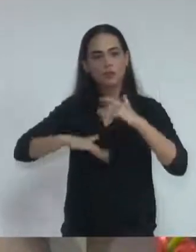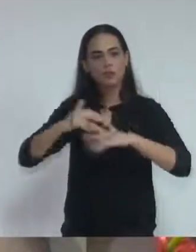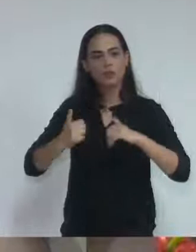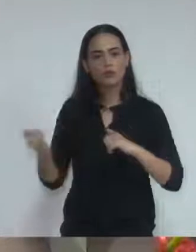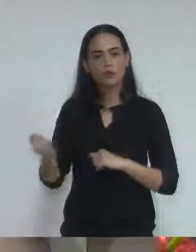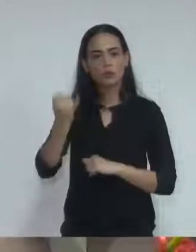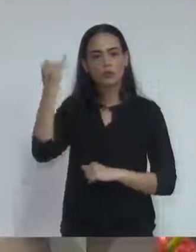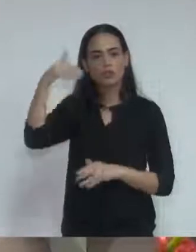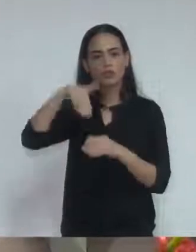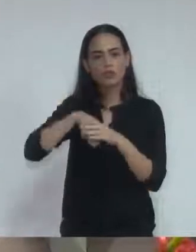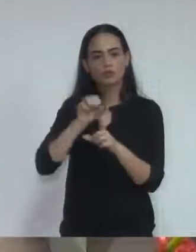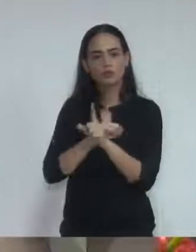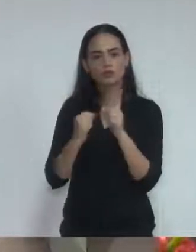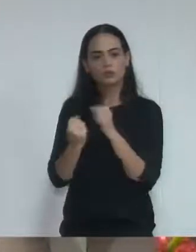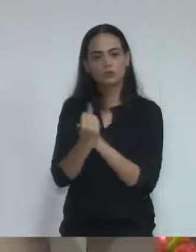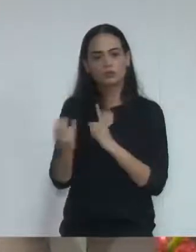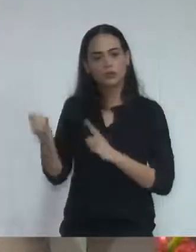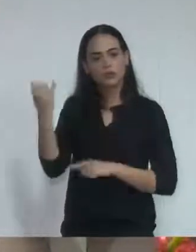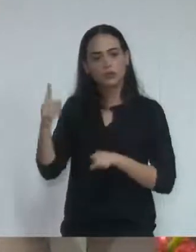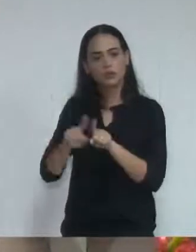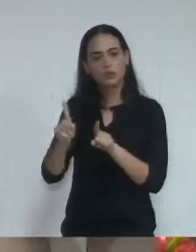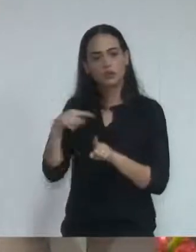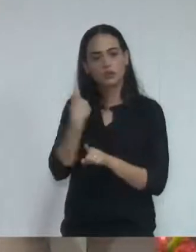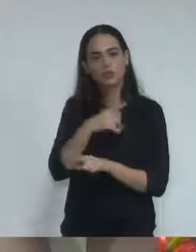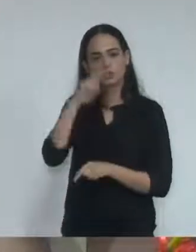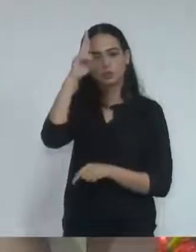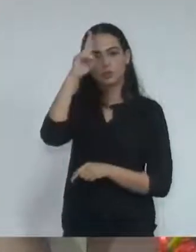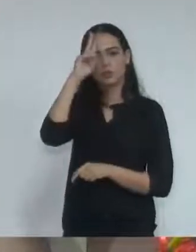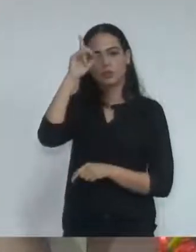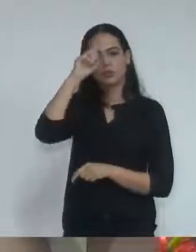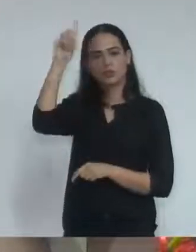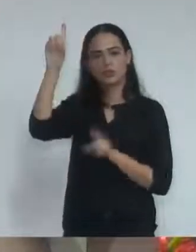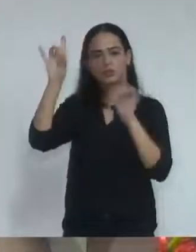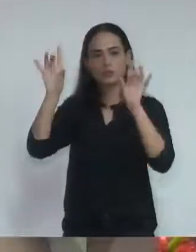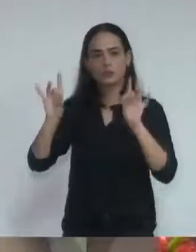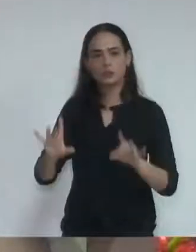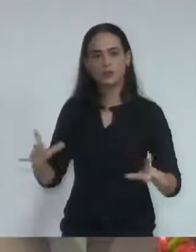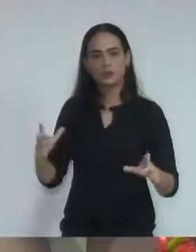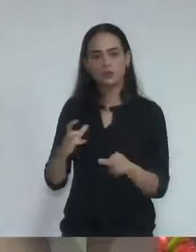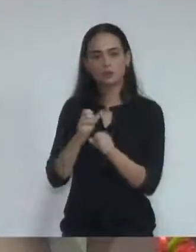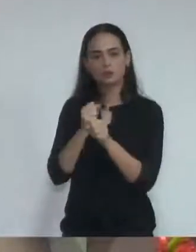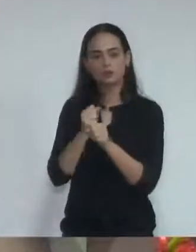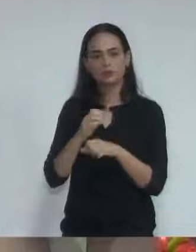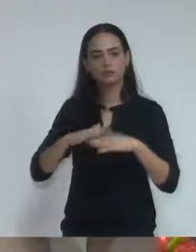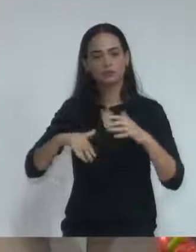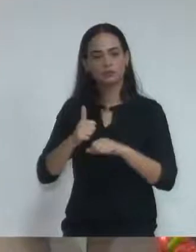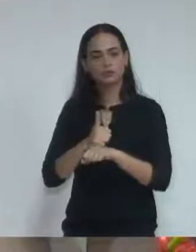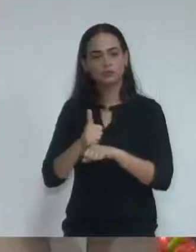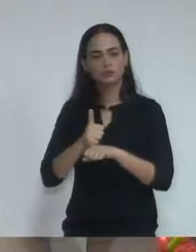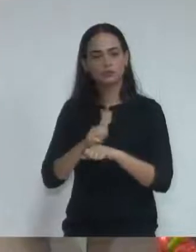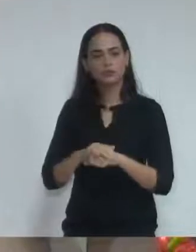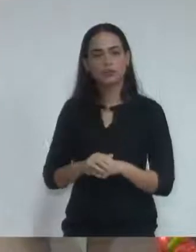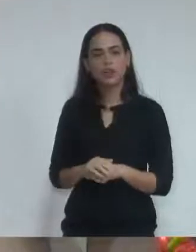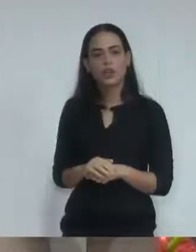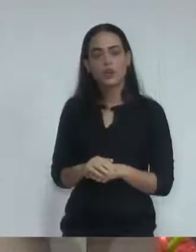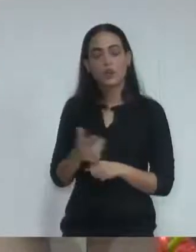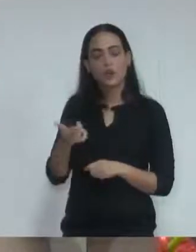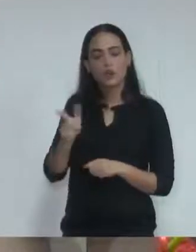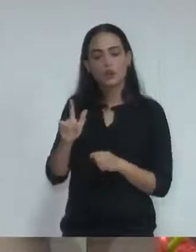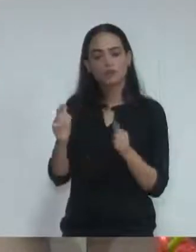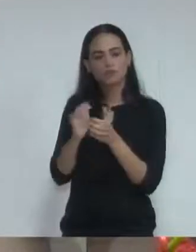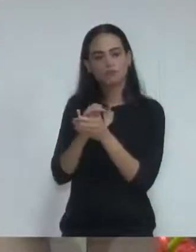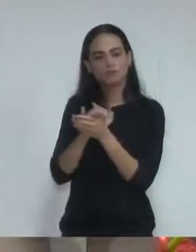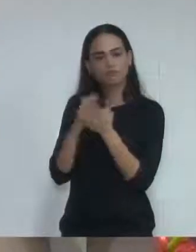sociedade e merece, sim, o reconhecimento desse poder executivo, desse poder legislativo. Também vejo aqui a moção de aplausos do